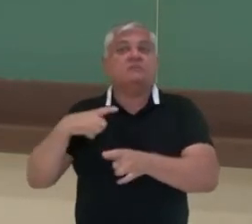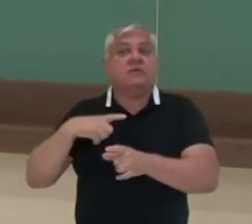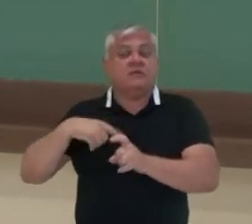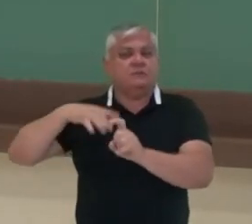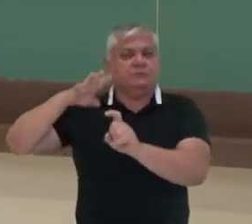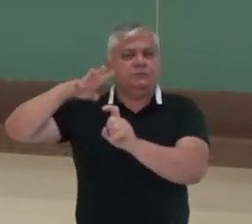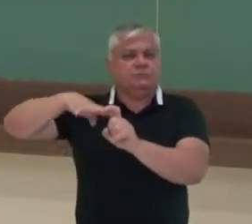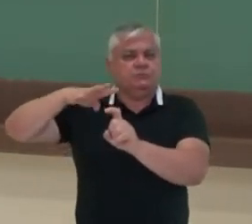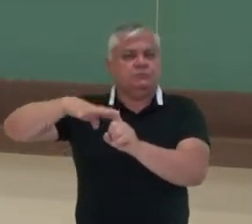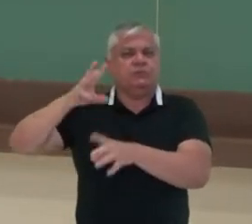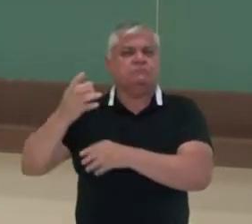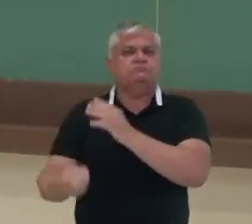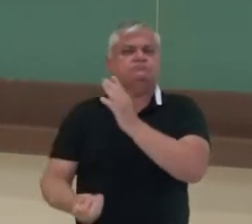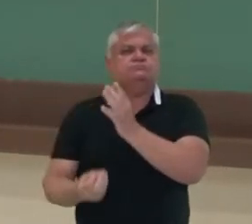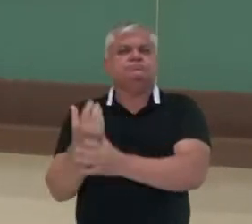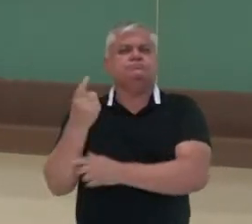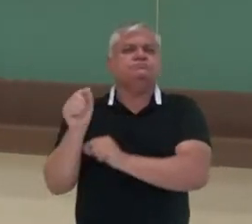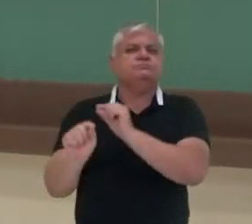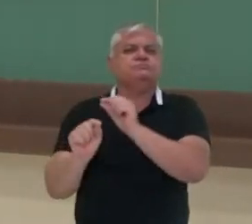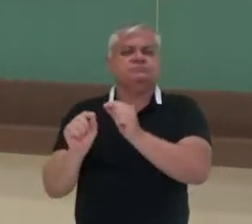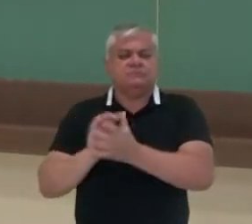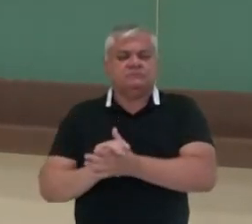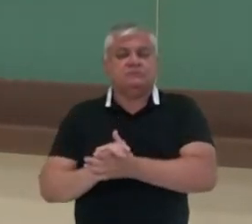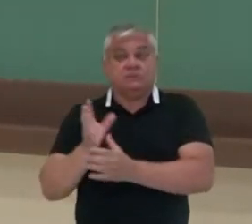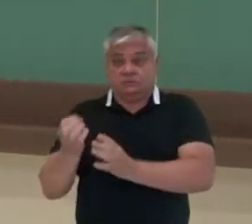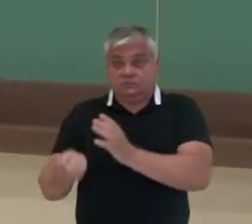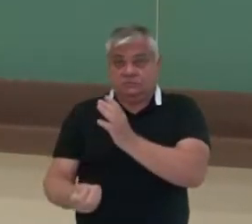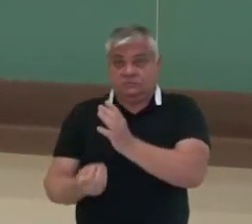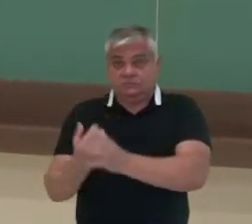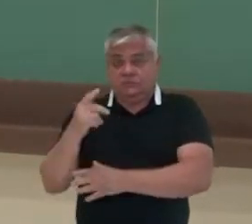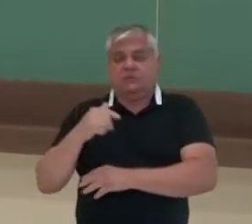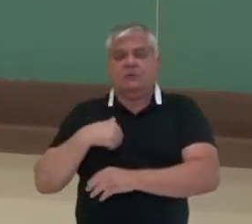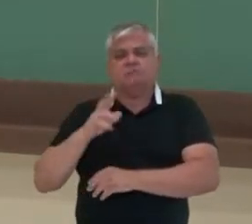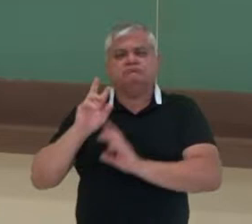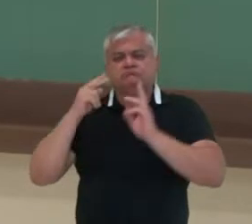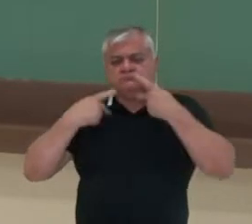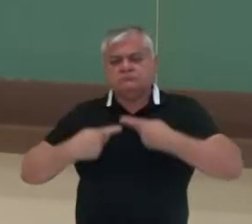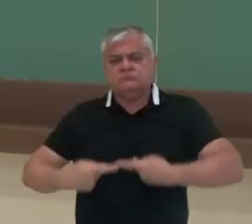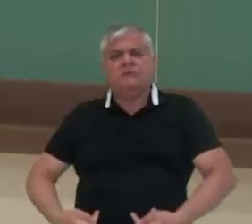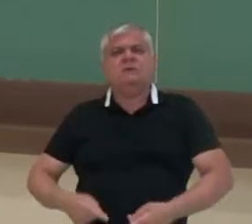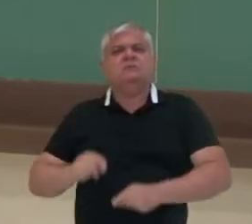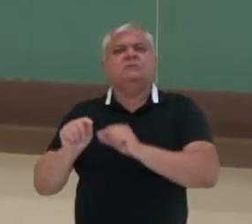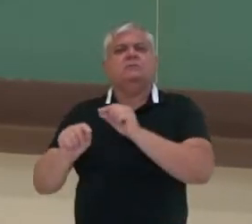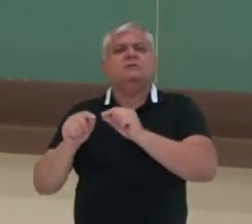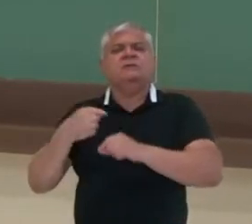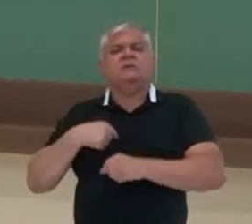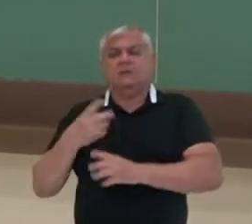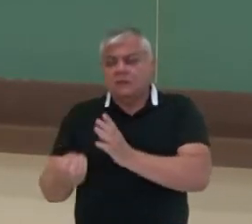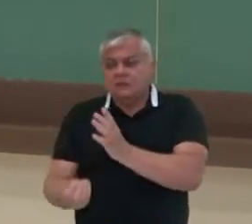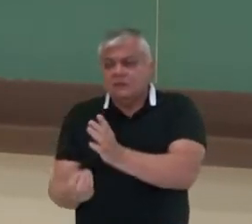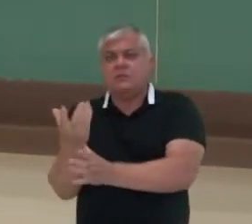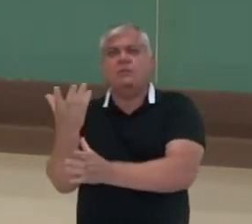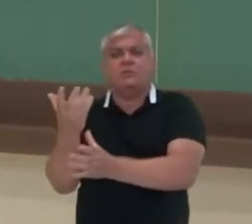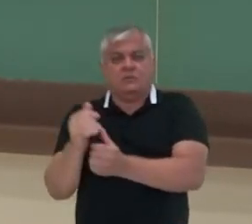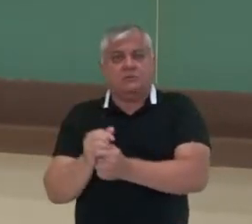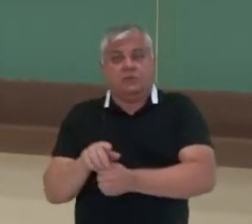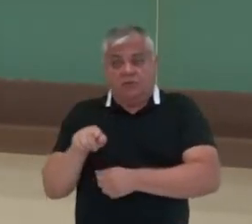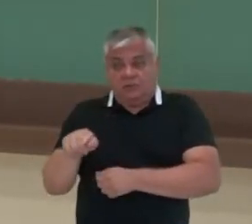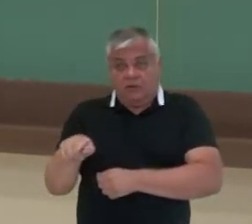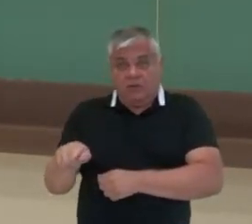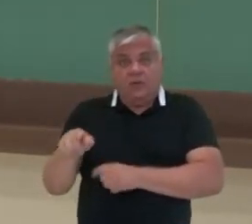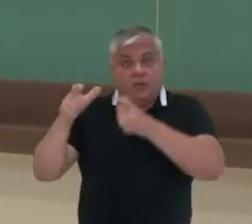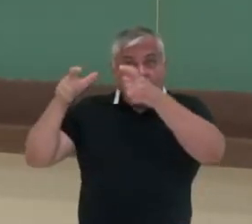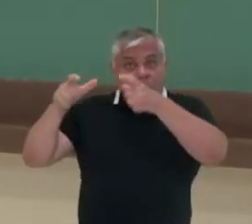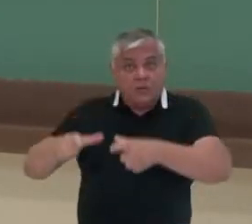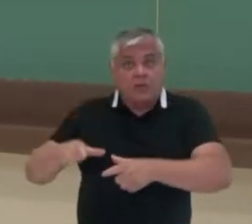origem criacionista, a origem dos seres humanos, um mito criacionista indígena. Por isso é considerado, inclusive,